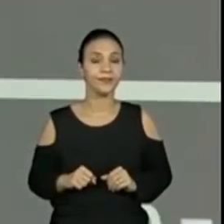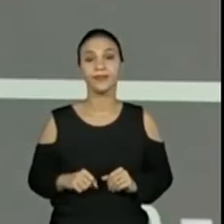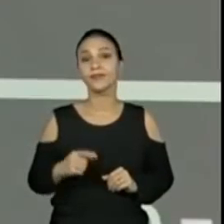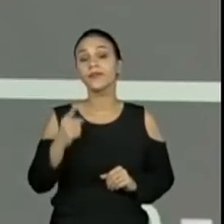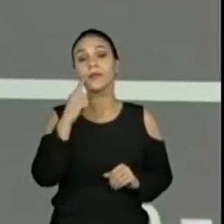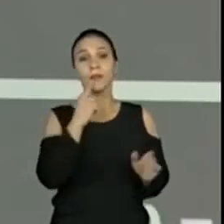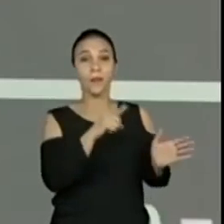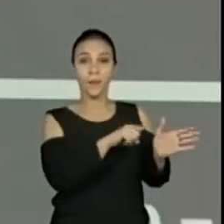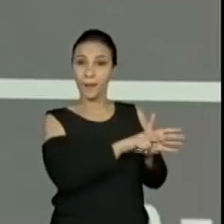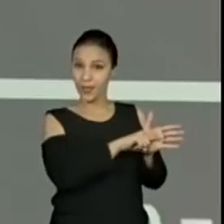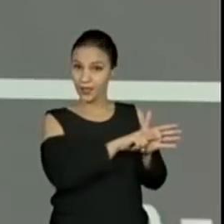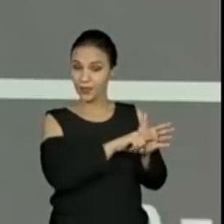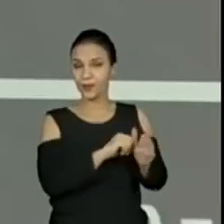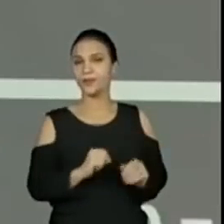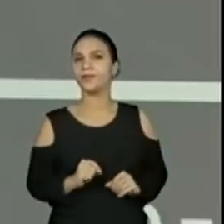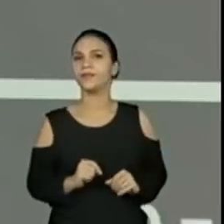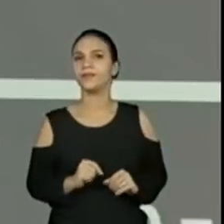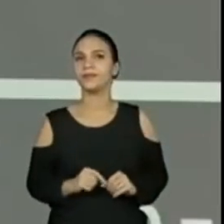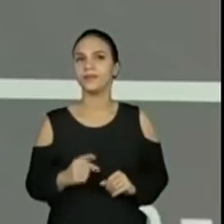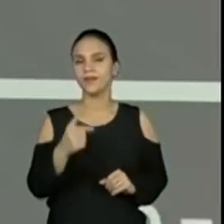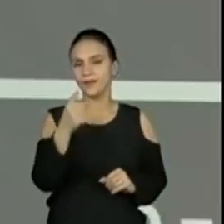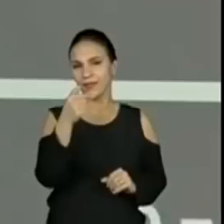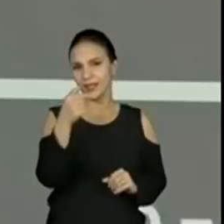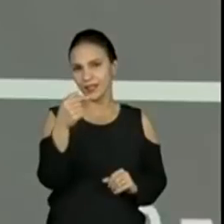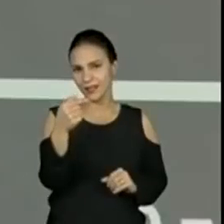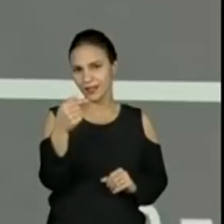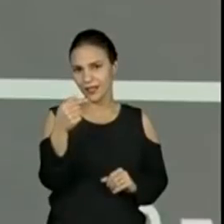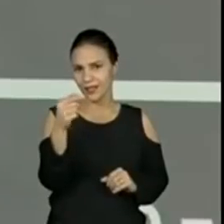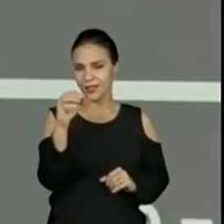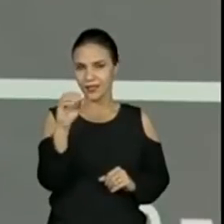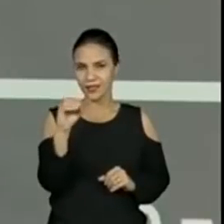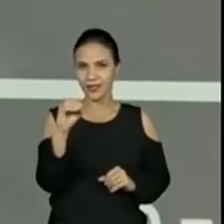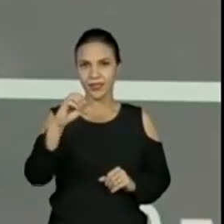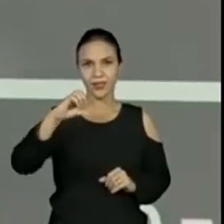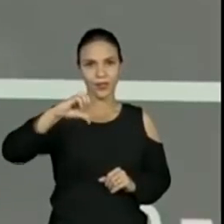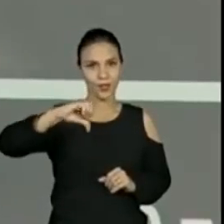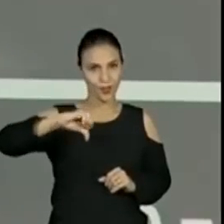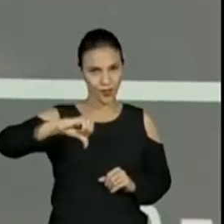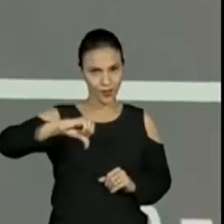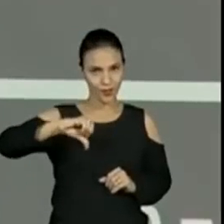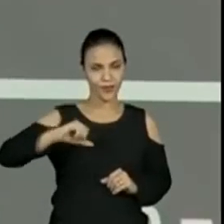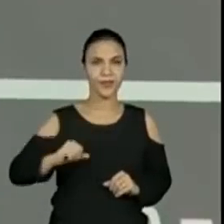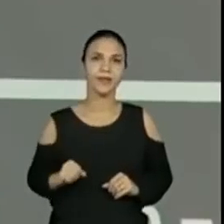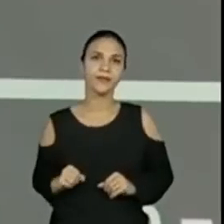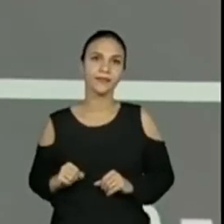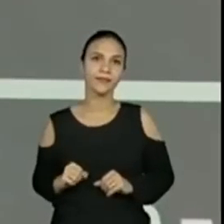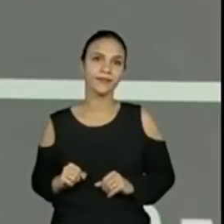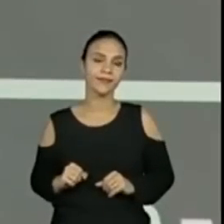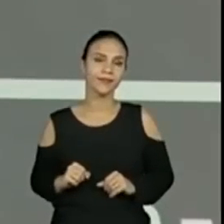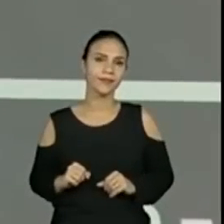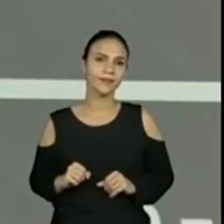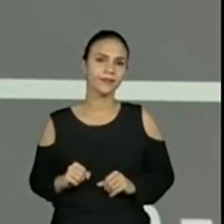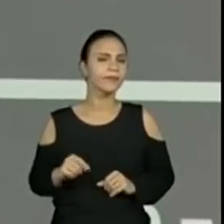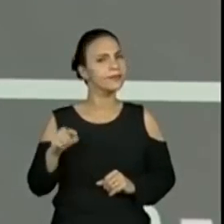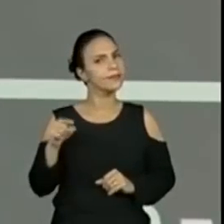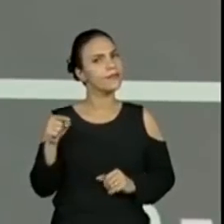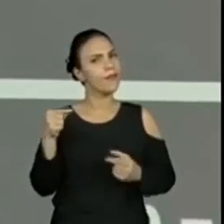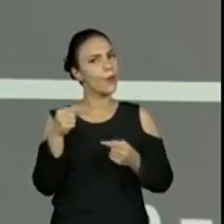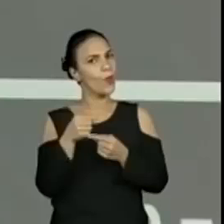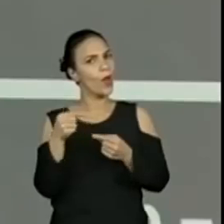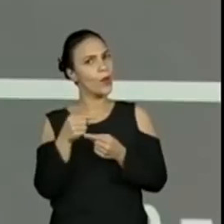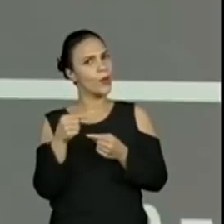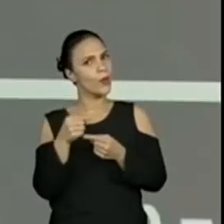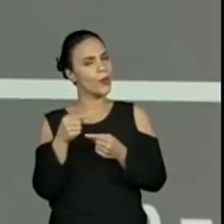1.235 menos 709 é igual